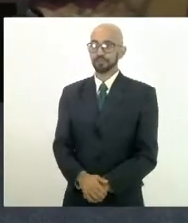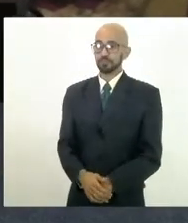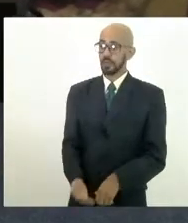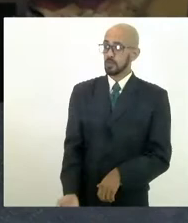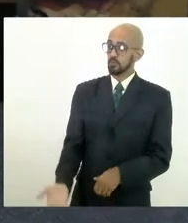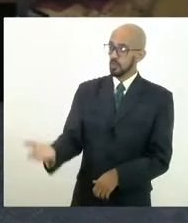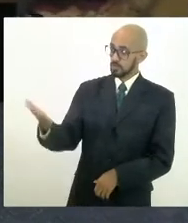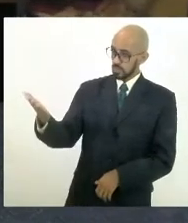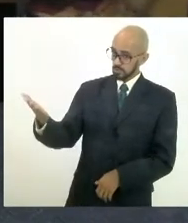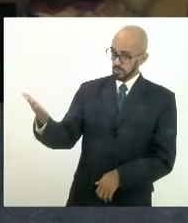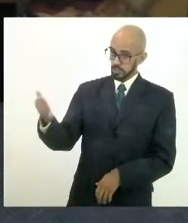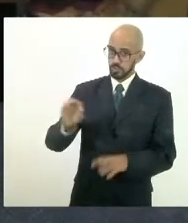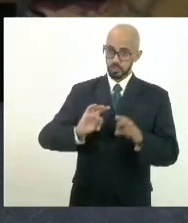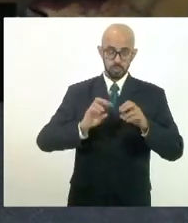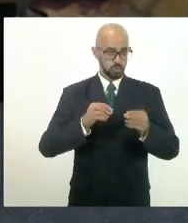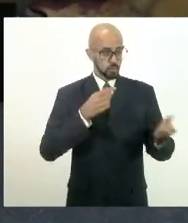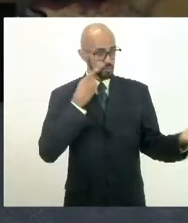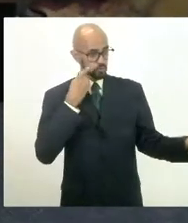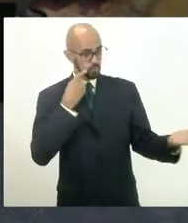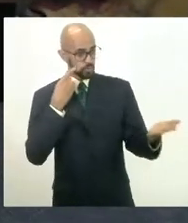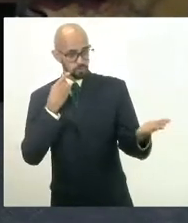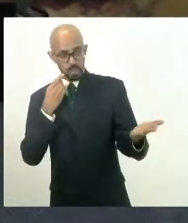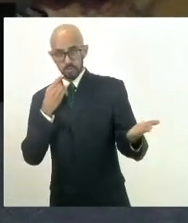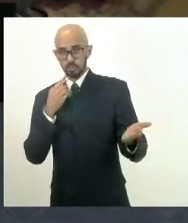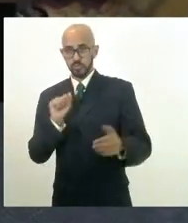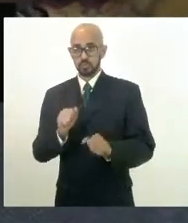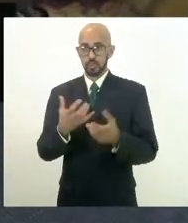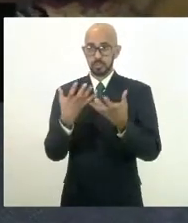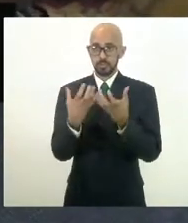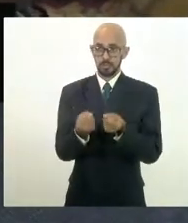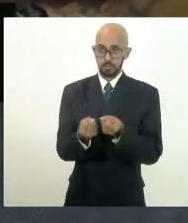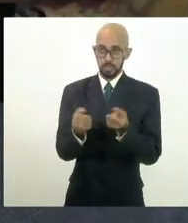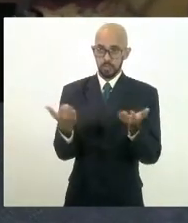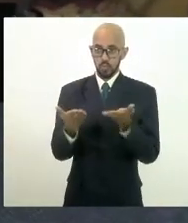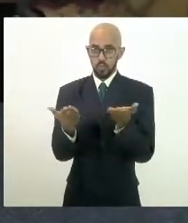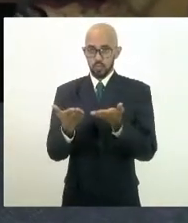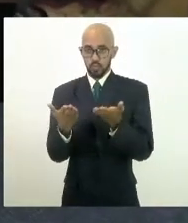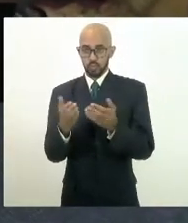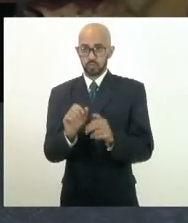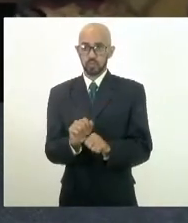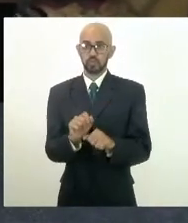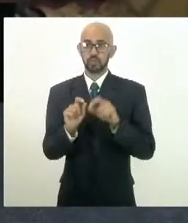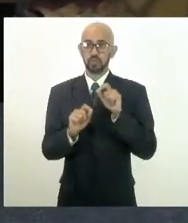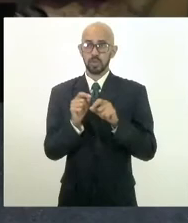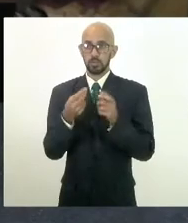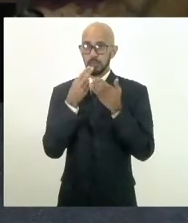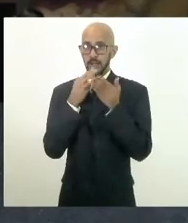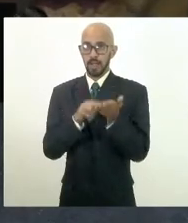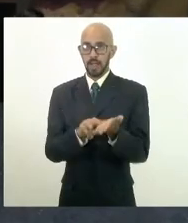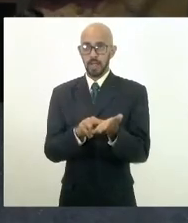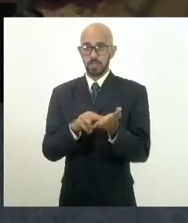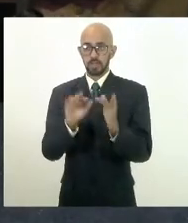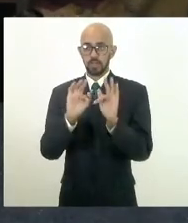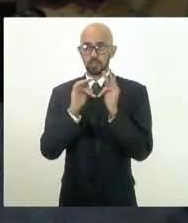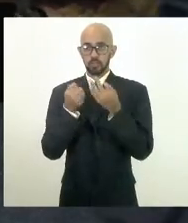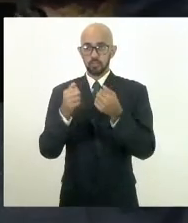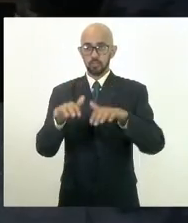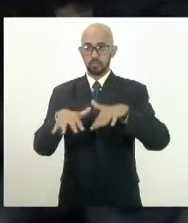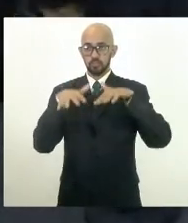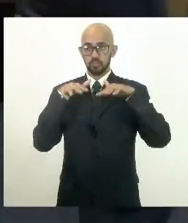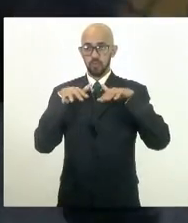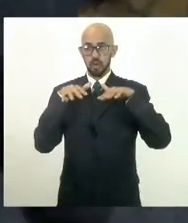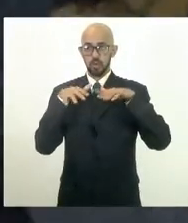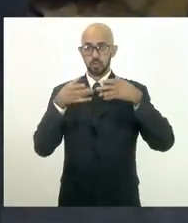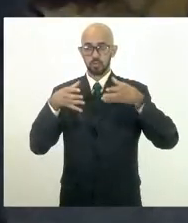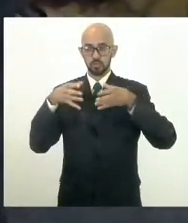e os demais deputados receberam, no dia de hoje, uma carta do Foro Fluminense de Comitês de